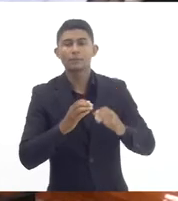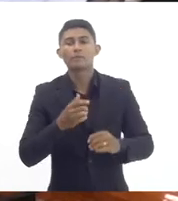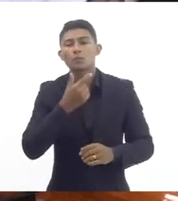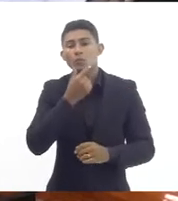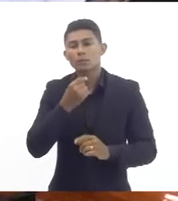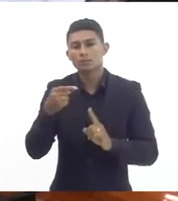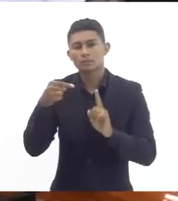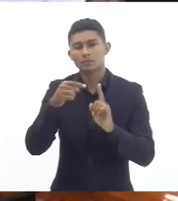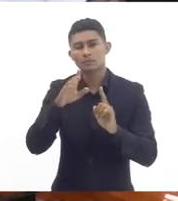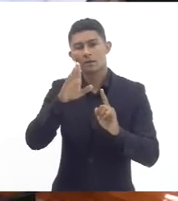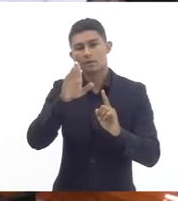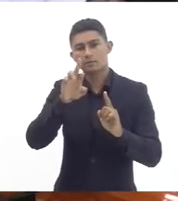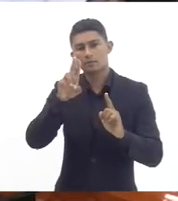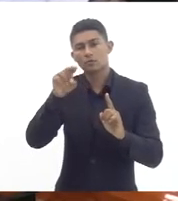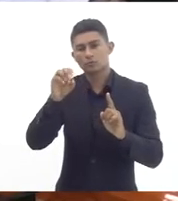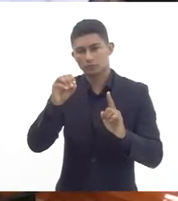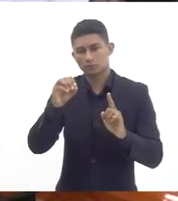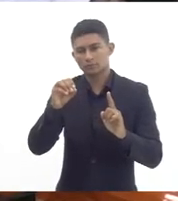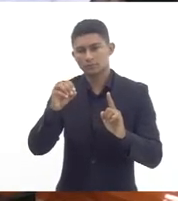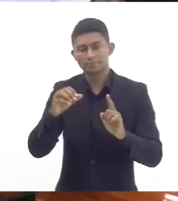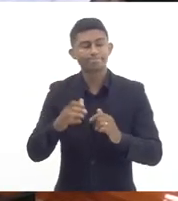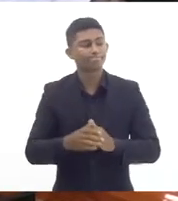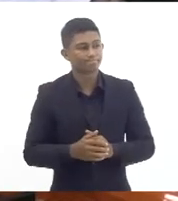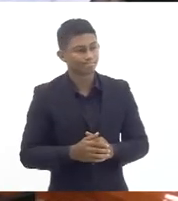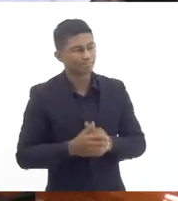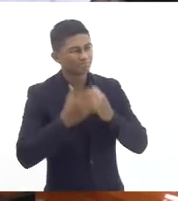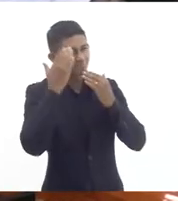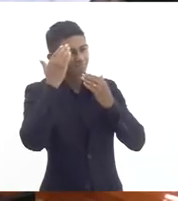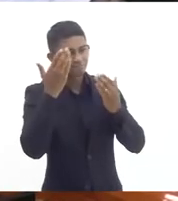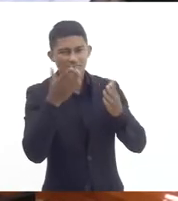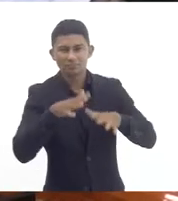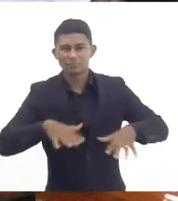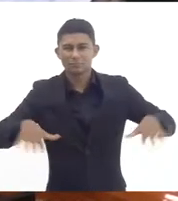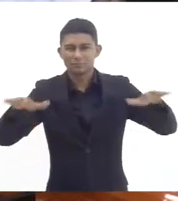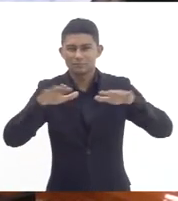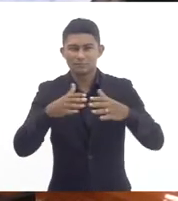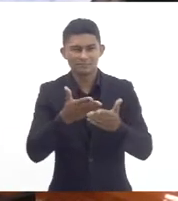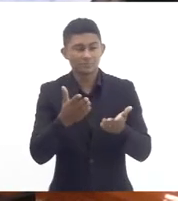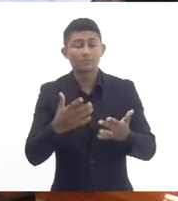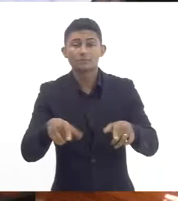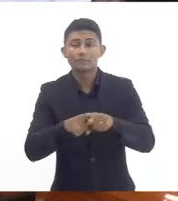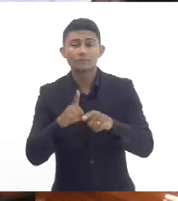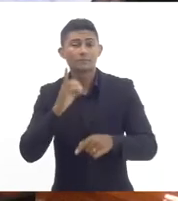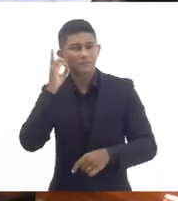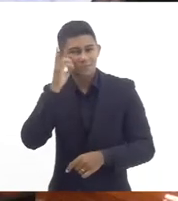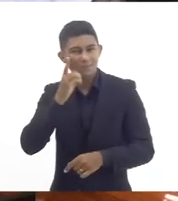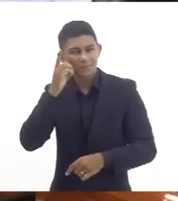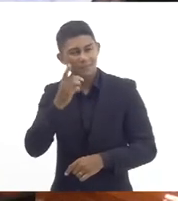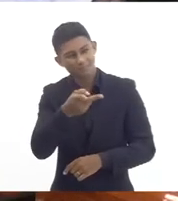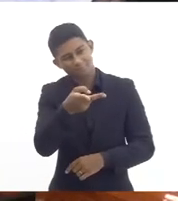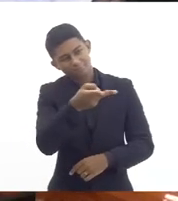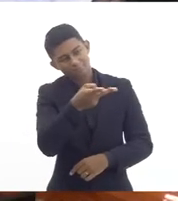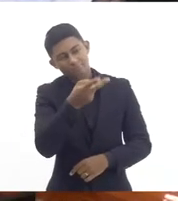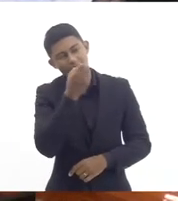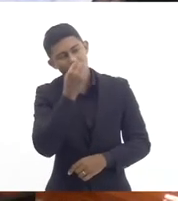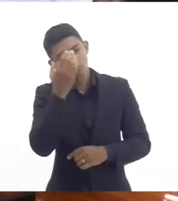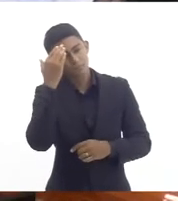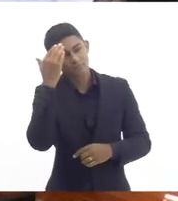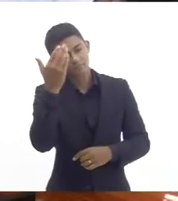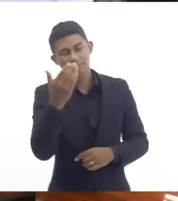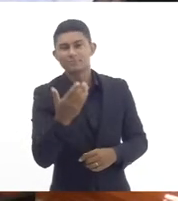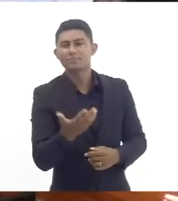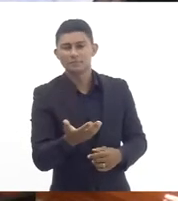a todos os presentes aos deputados Flávio Valdeck pela ajuda a nossa